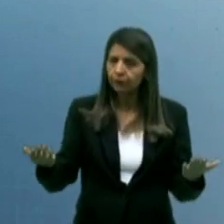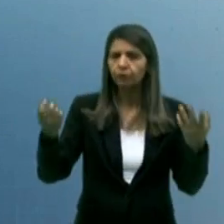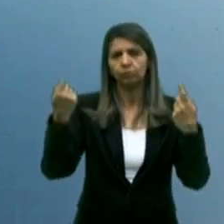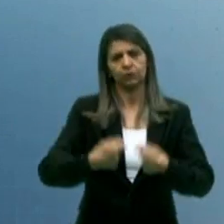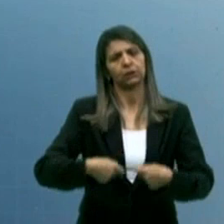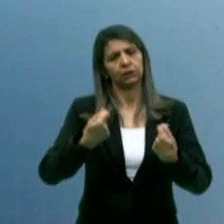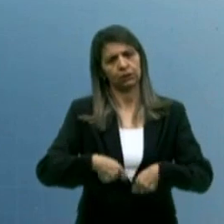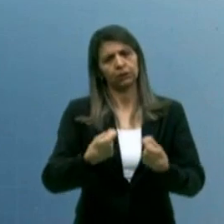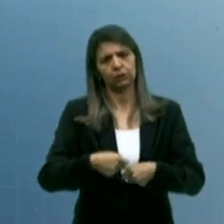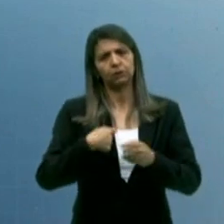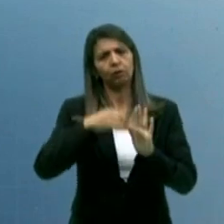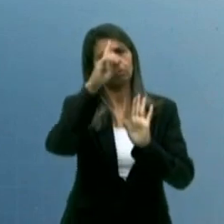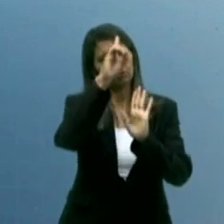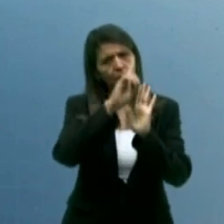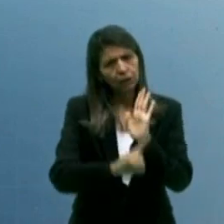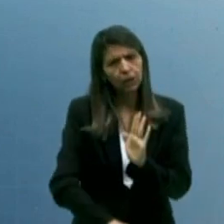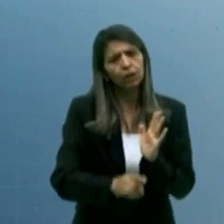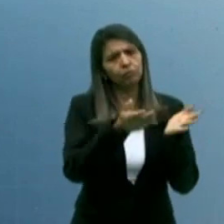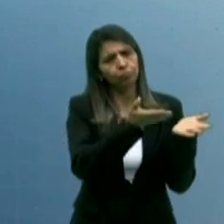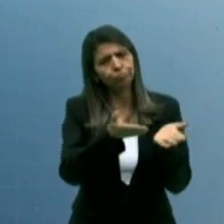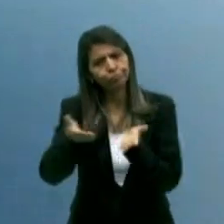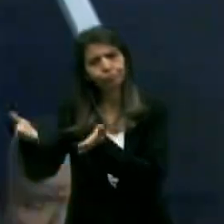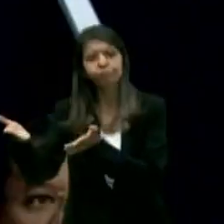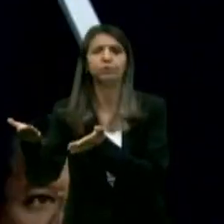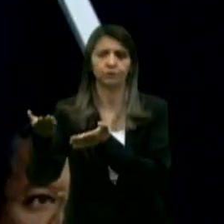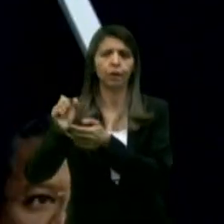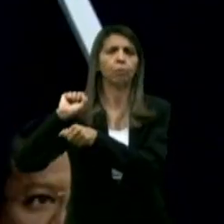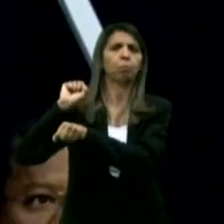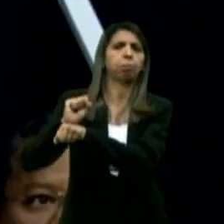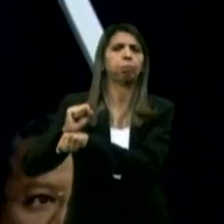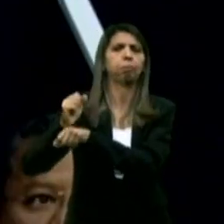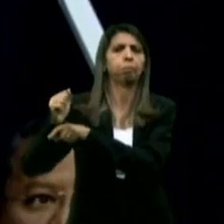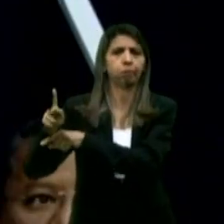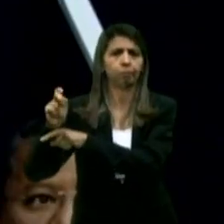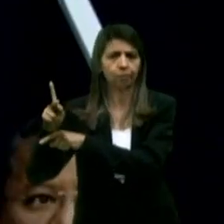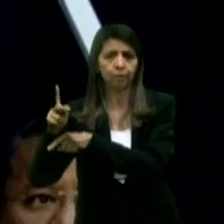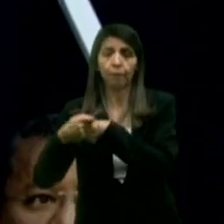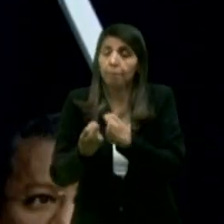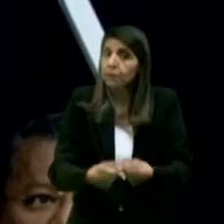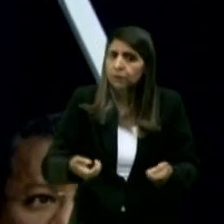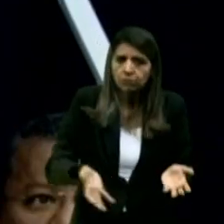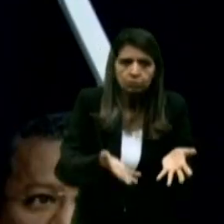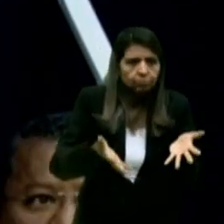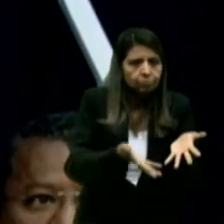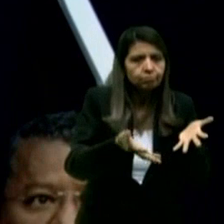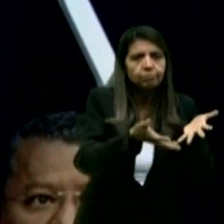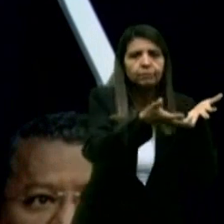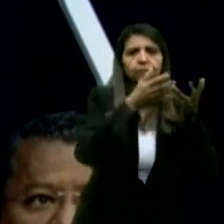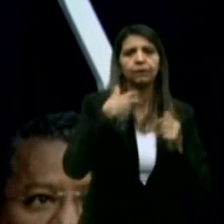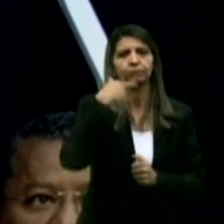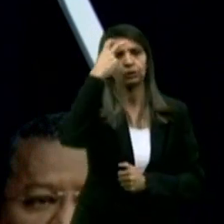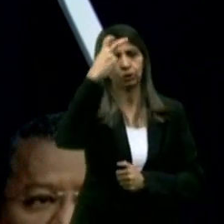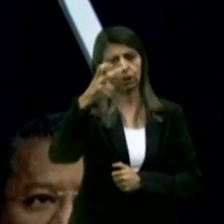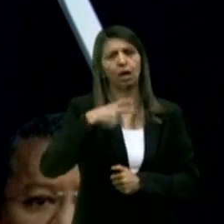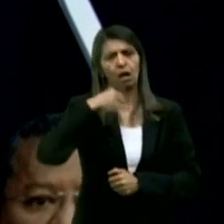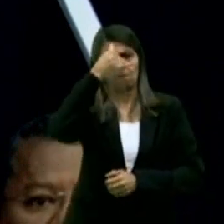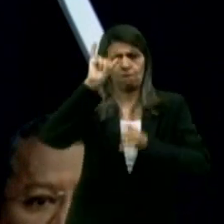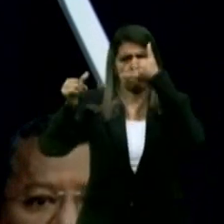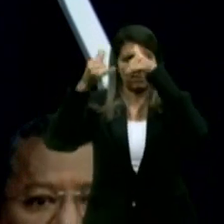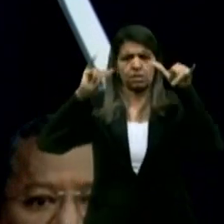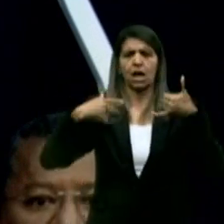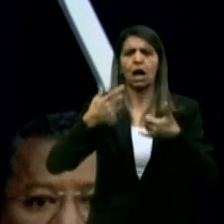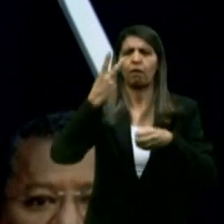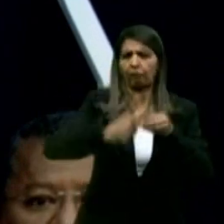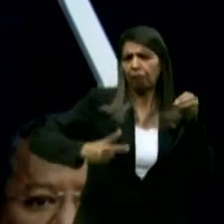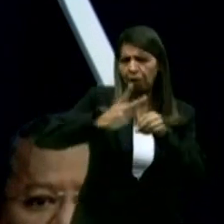de irem para a inativa. A gente tem que aumentar esse volume e investir em inteligência. Combater a criminalidade investindo